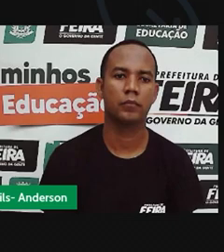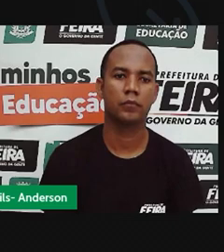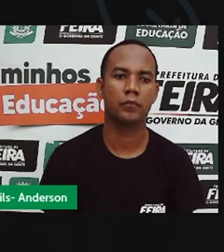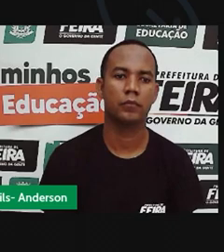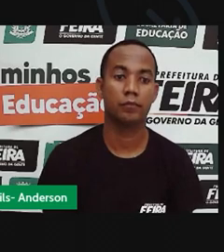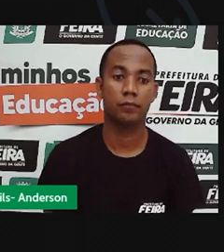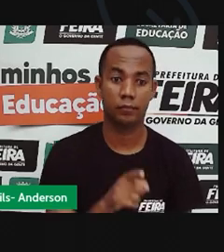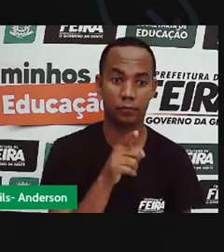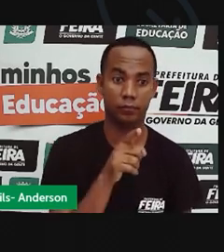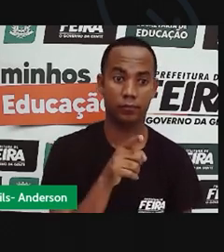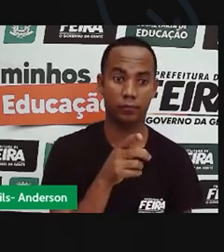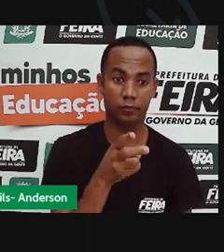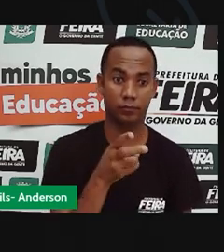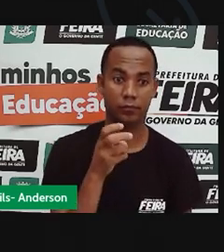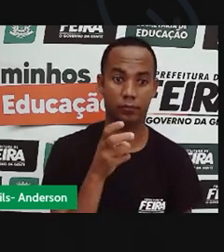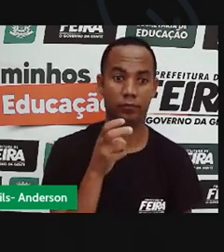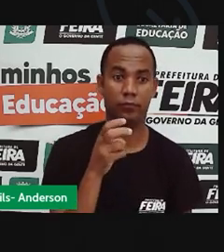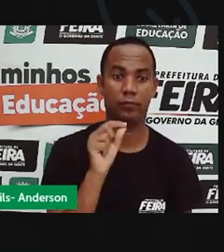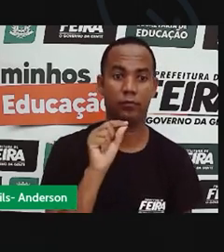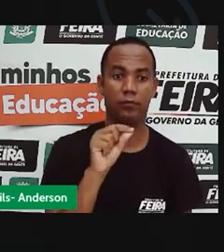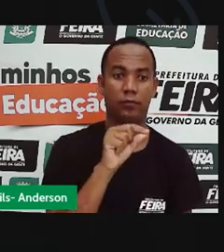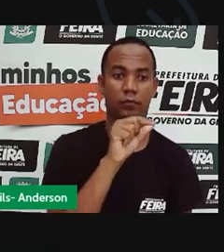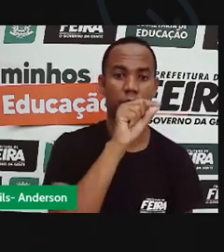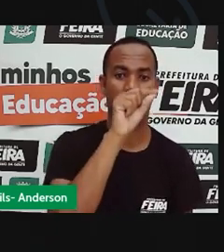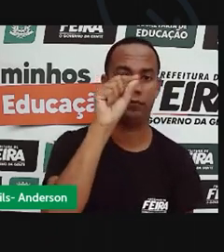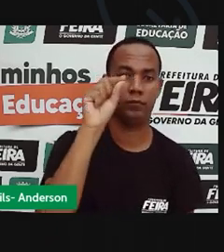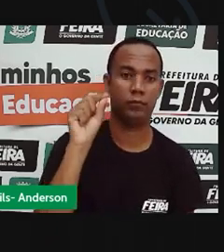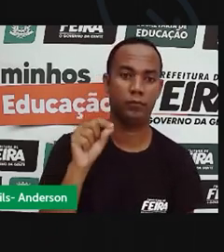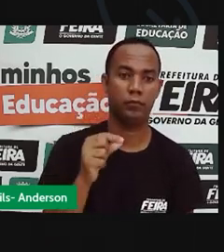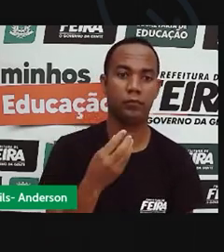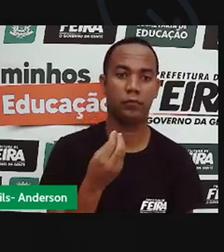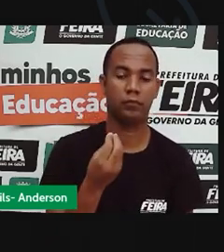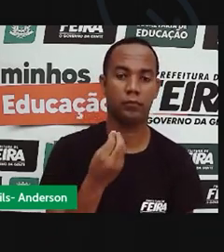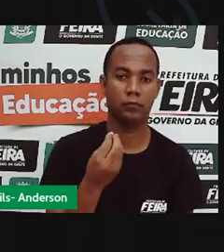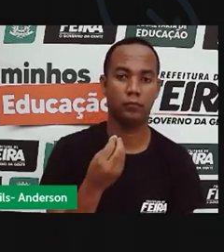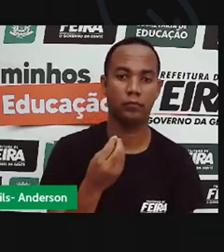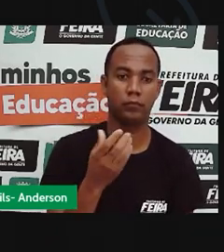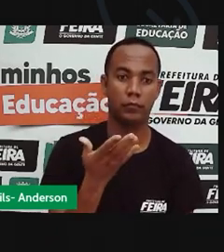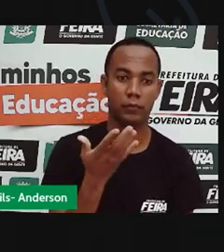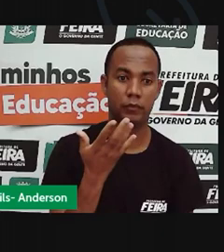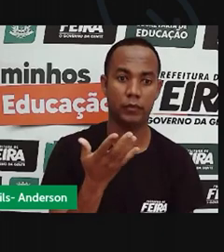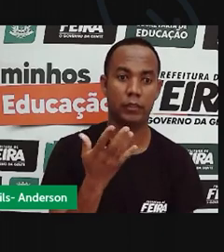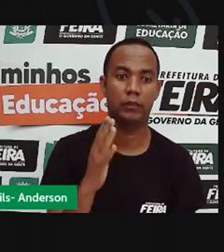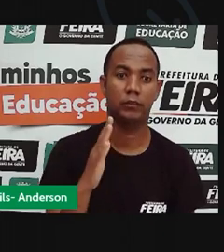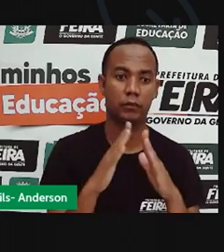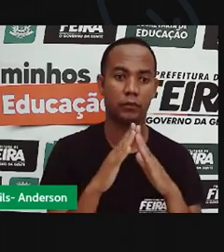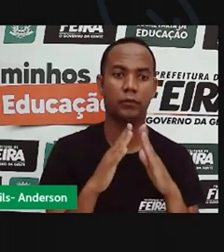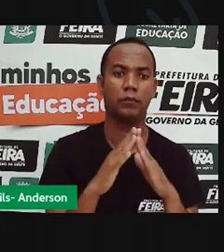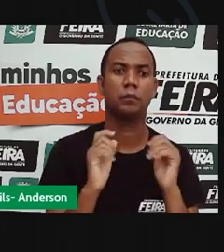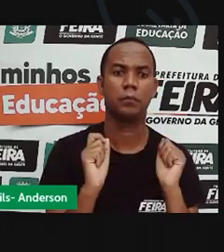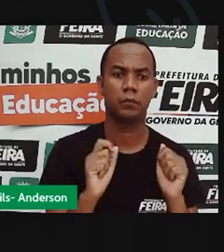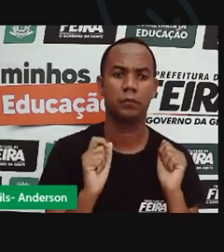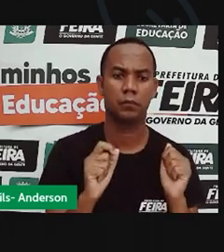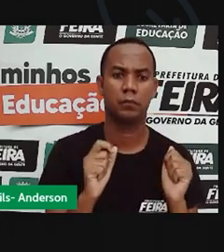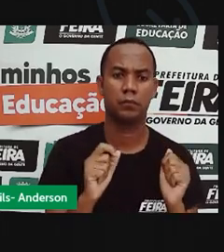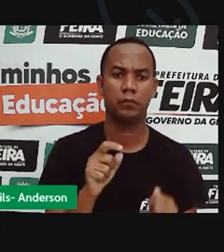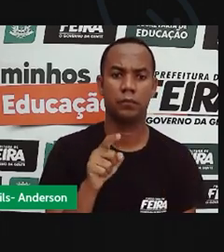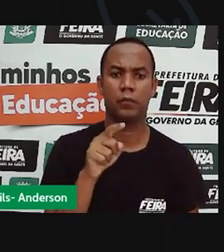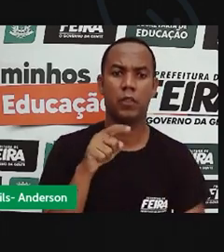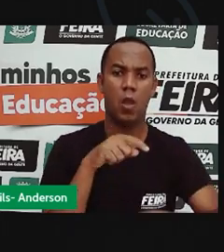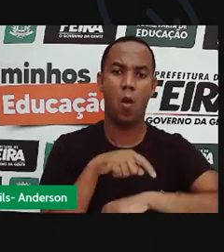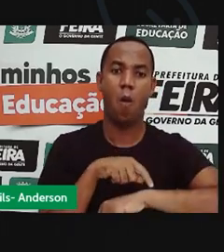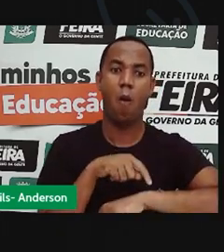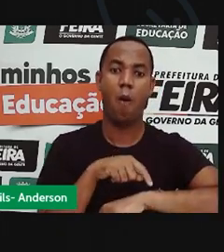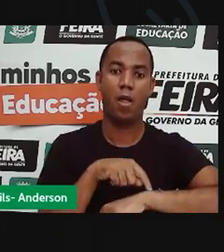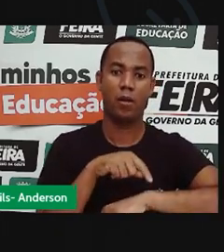está vendo os pontinhos que a pró marcou? Quando você fizer na sua casa, esses pontinhos serão as horas,